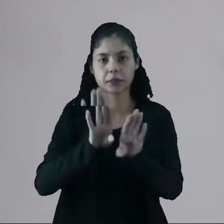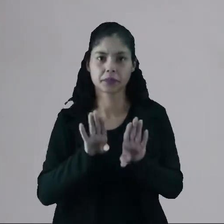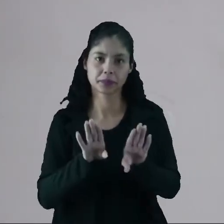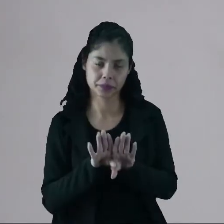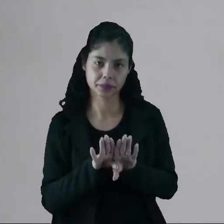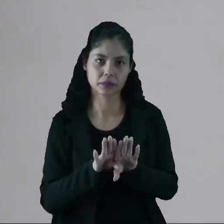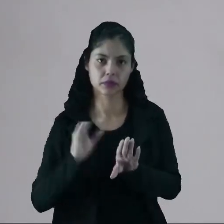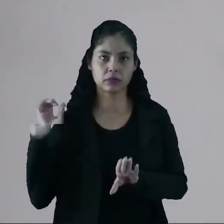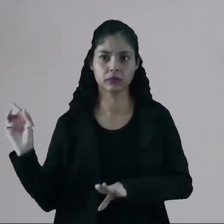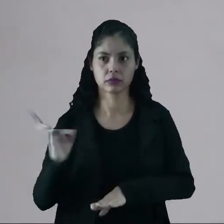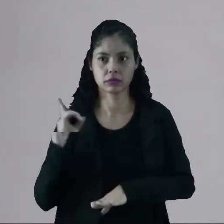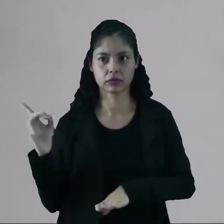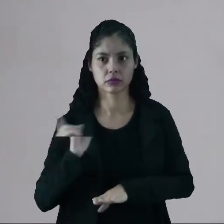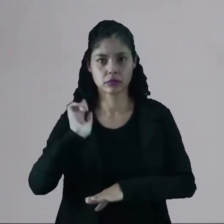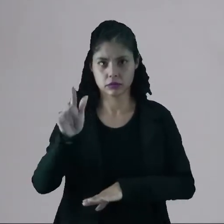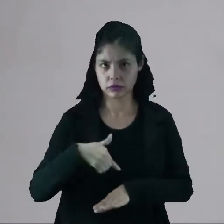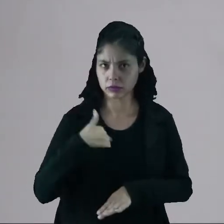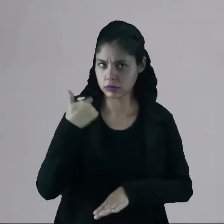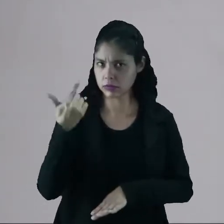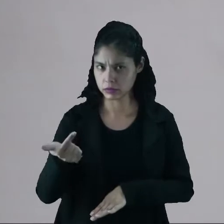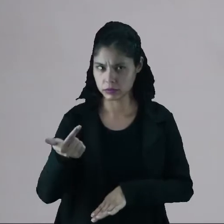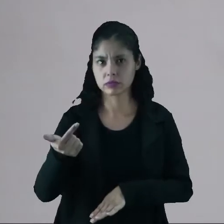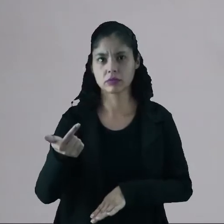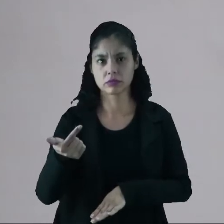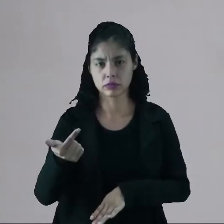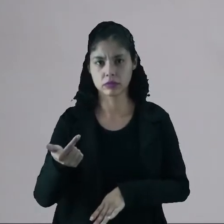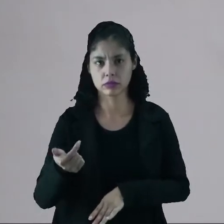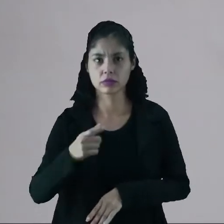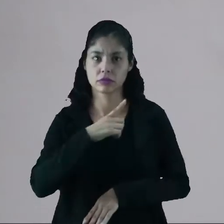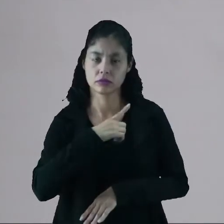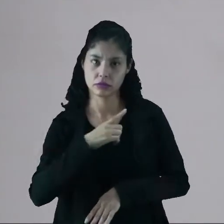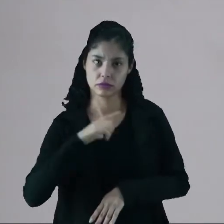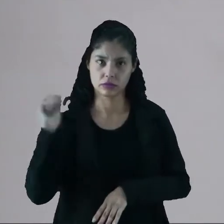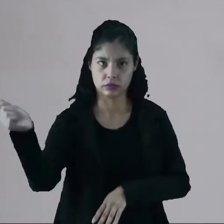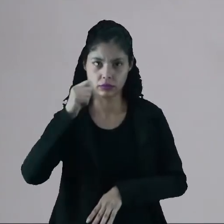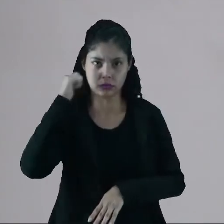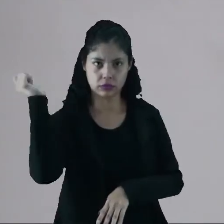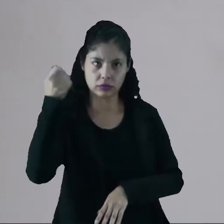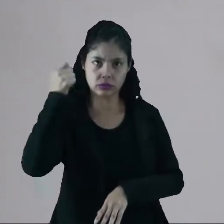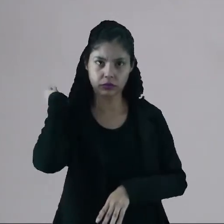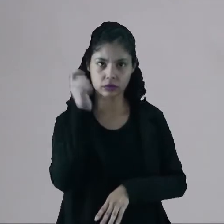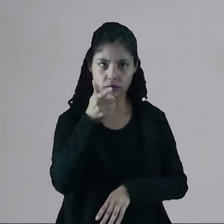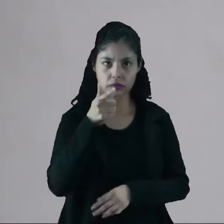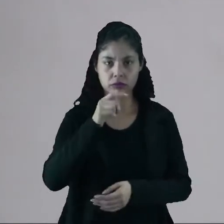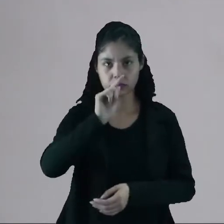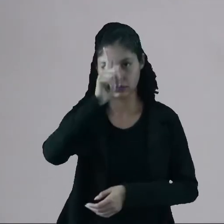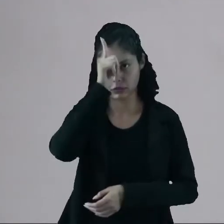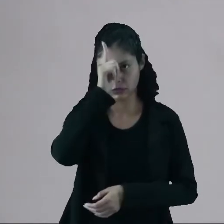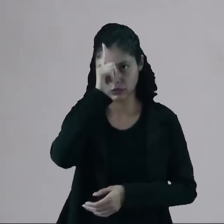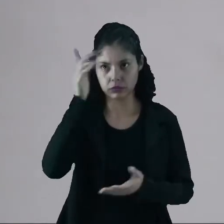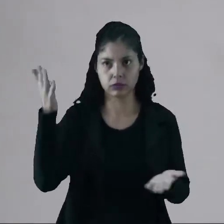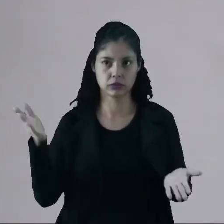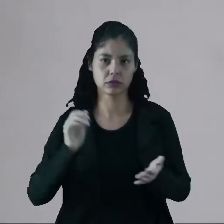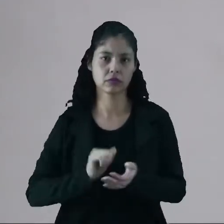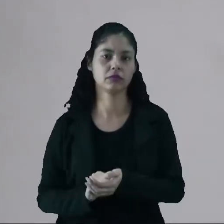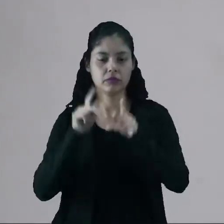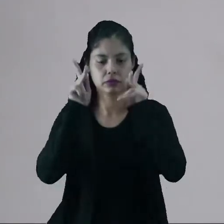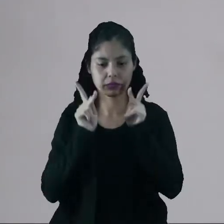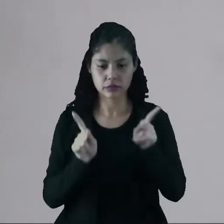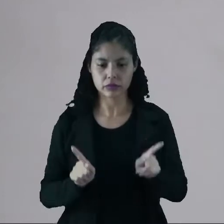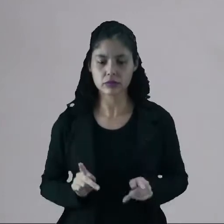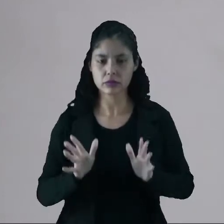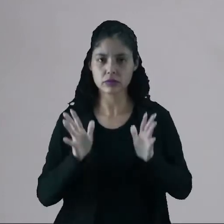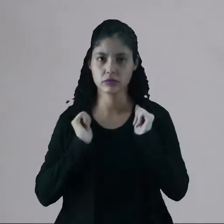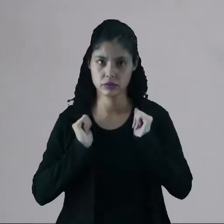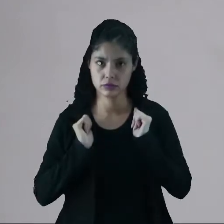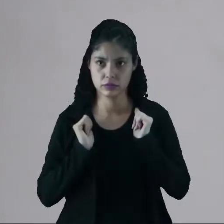está numa posição, depois da batalha que ele teve com Golias, é um relato bíblico. Então, ele está numa posição de